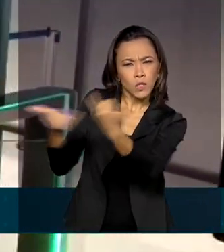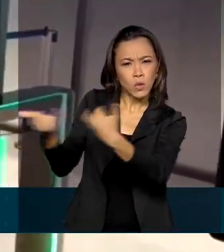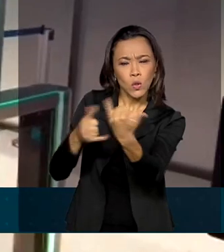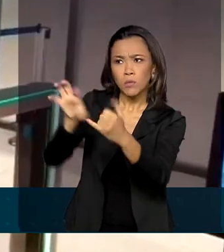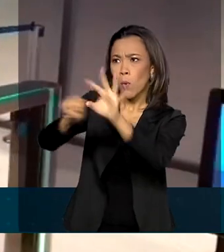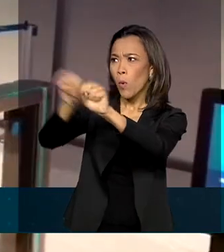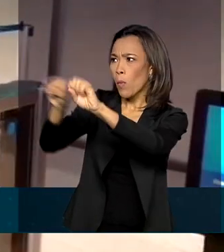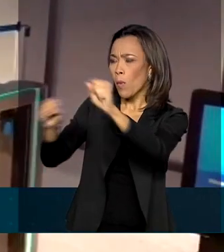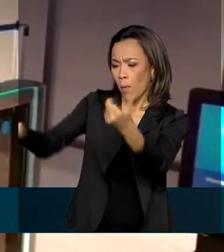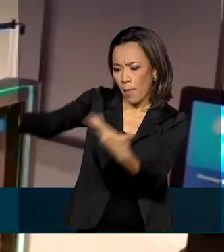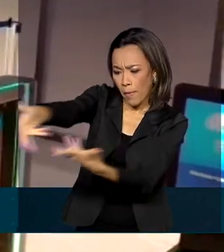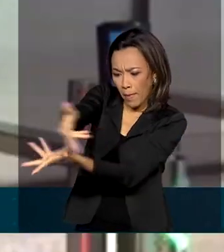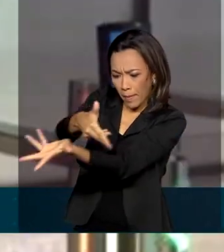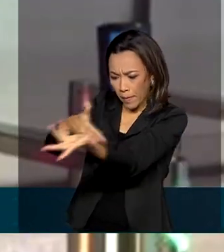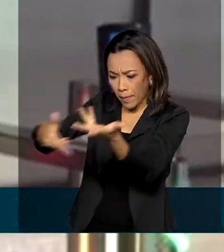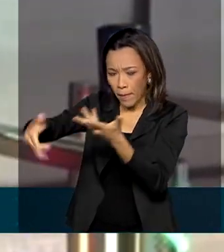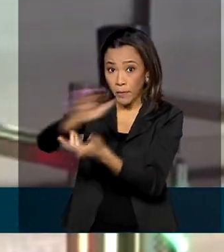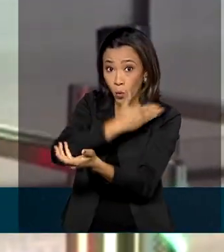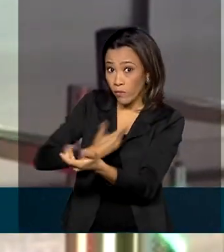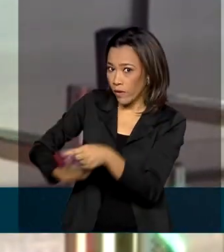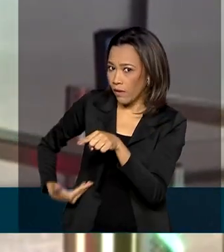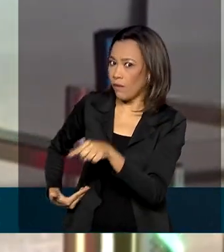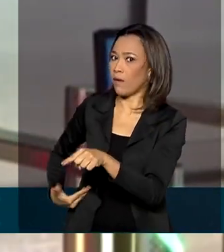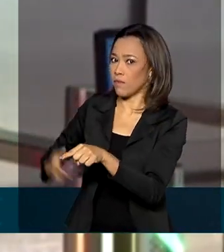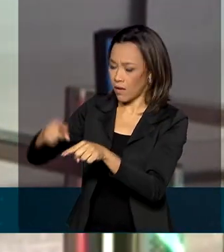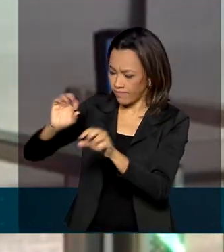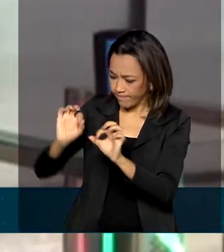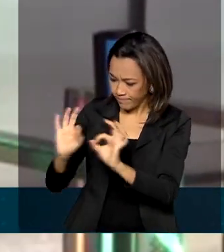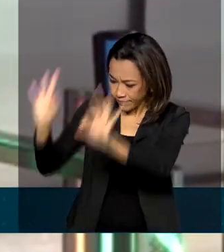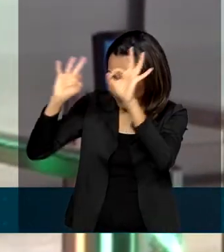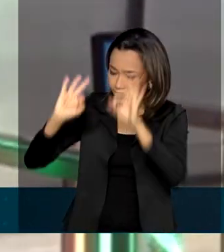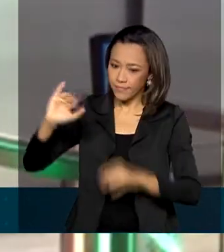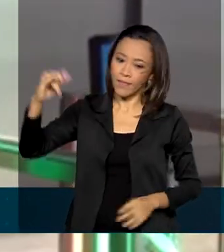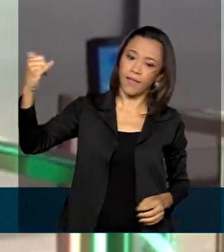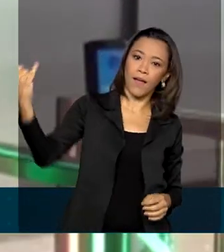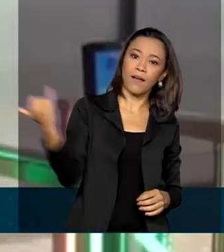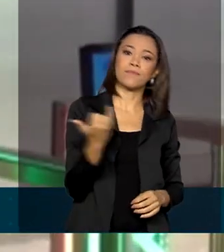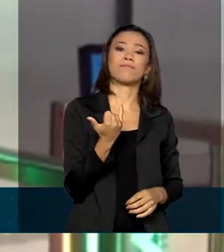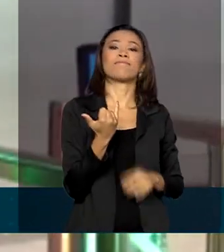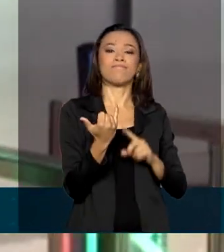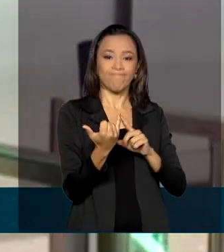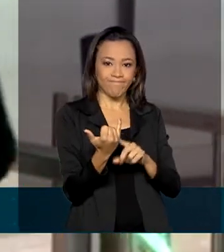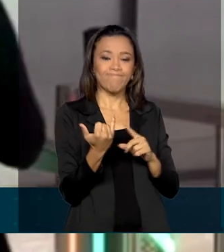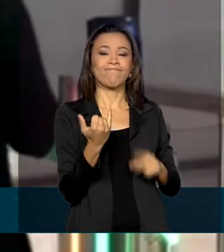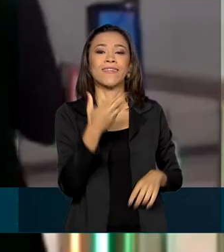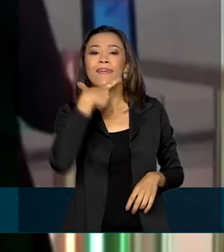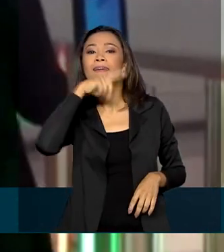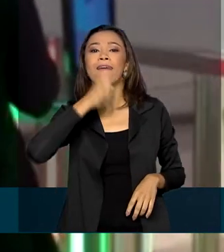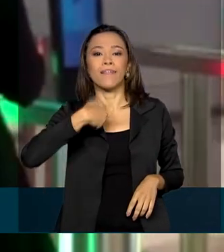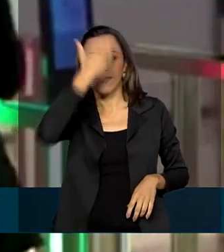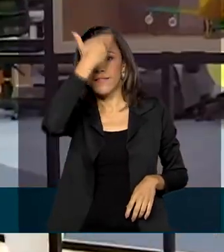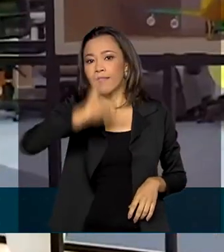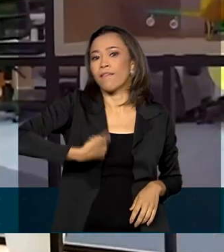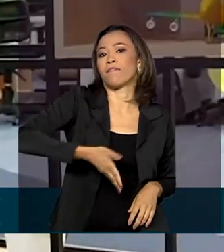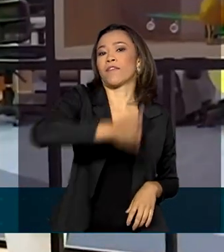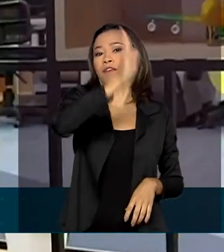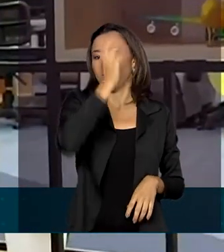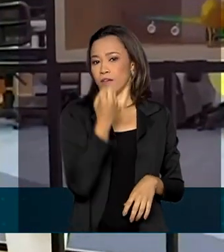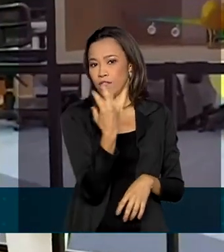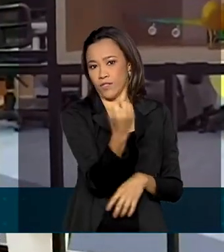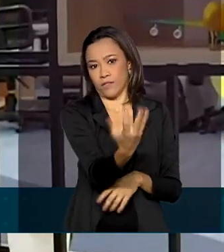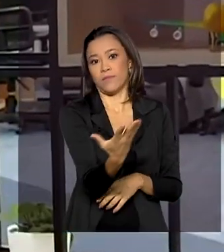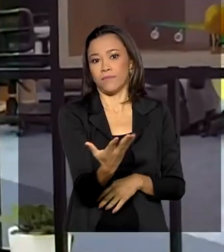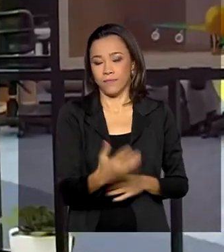bancos de dados do governo e a validação automática da identidade de quem está embarcando. Essa